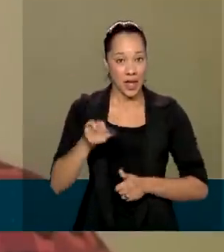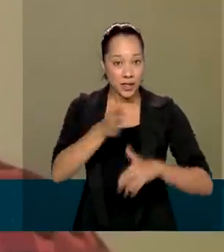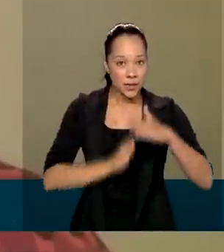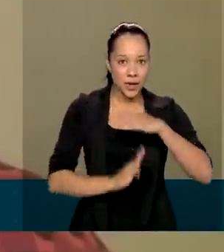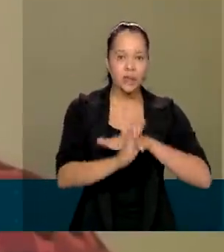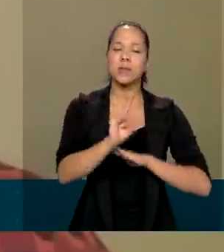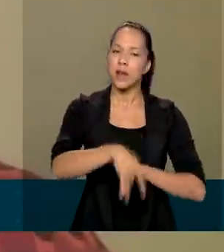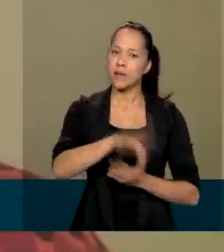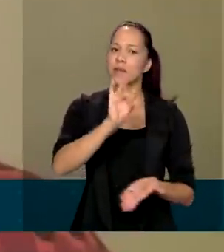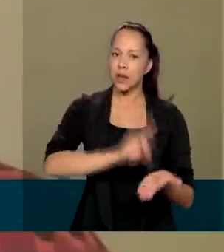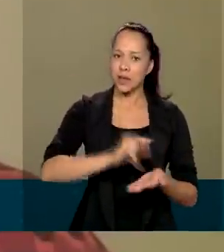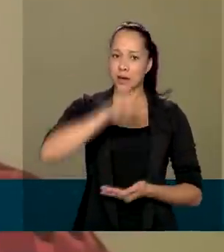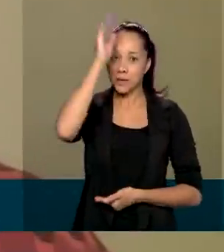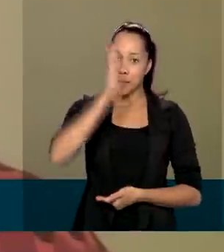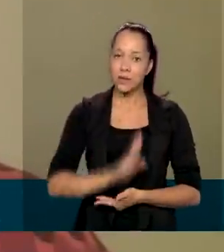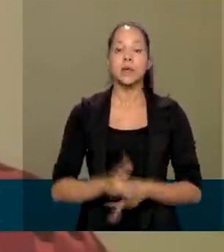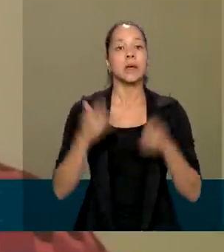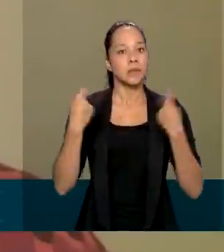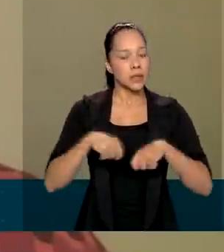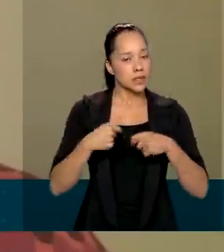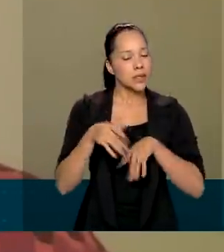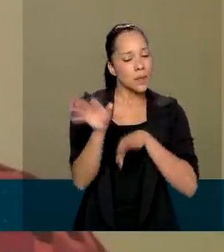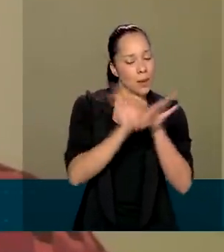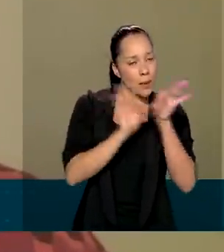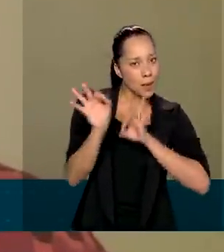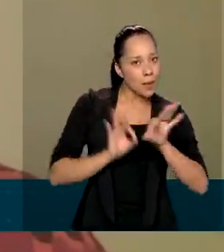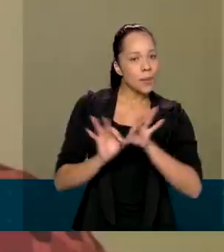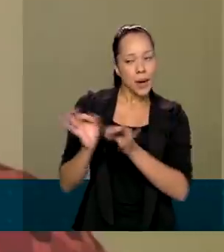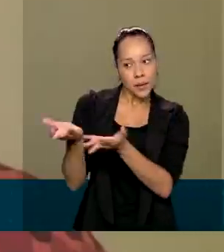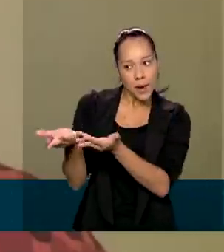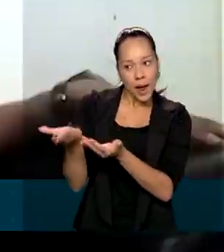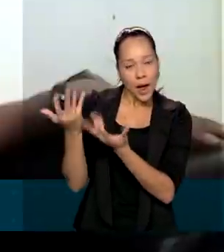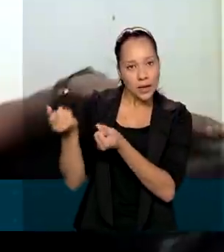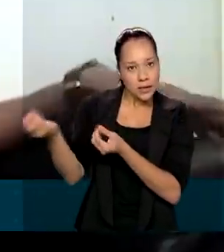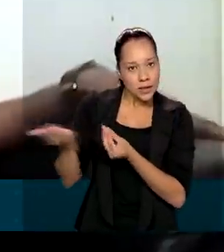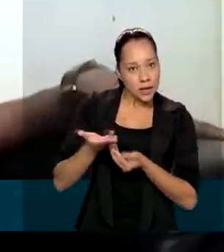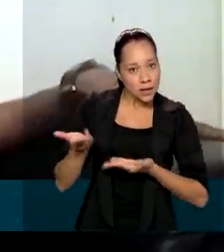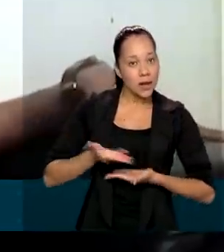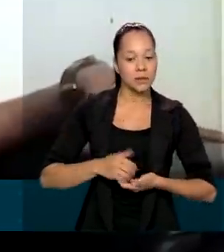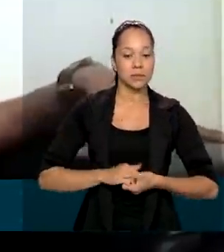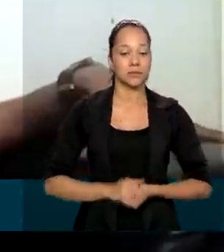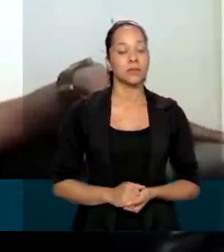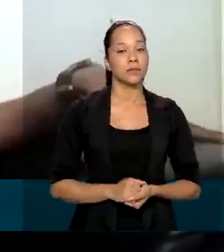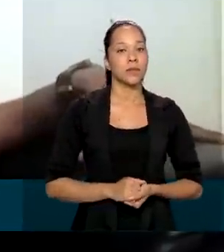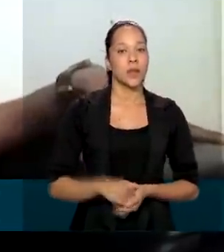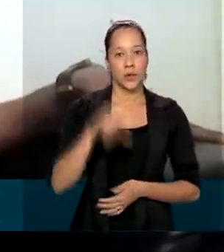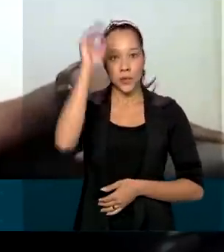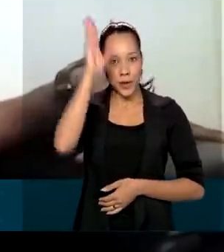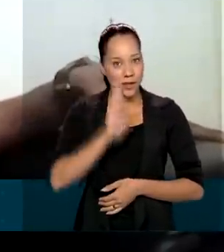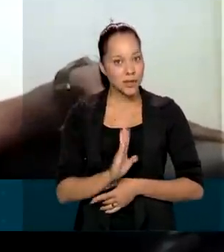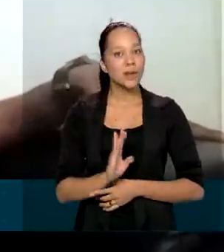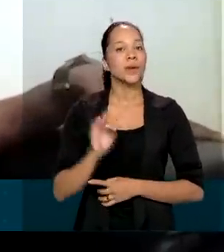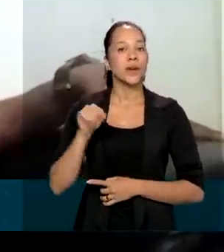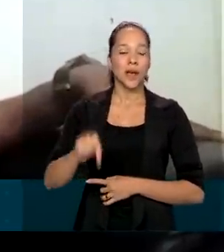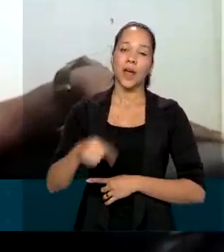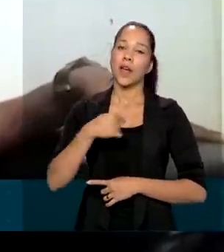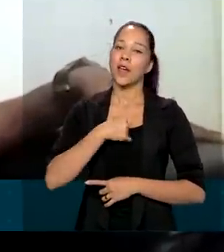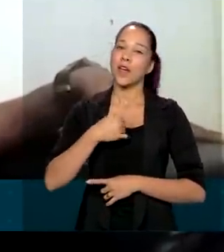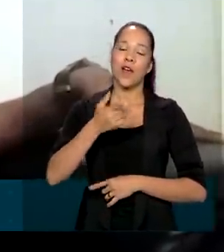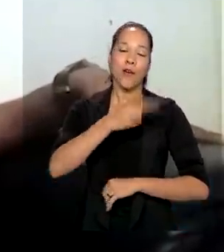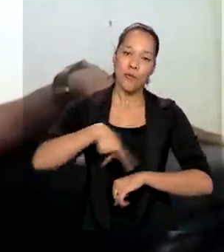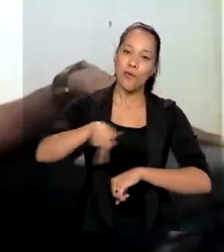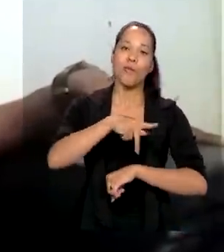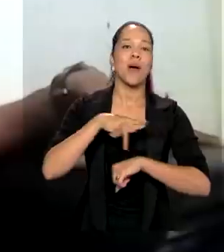realidade em nosso país, nós precisamos estar preparados para receber a diversidade. O Brasil ha sido e é um dos